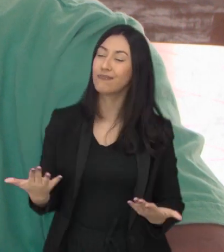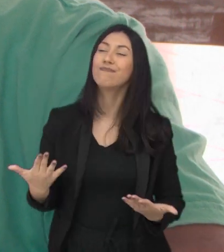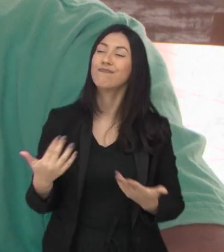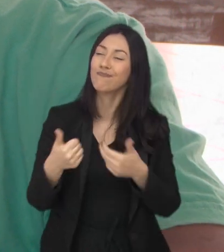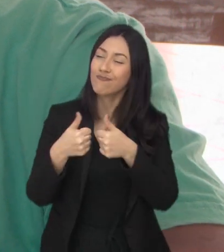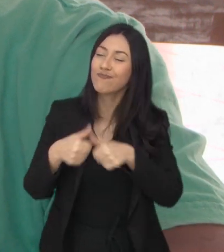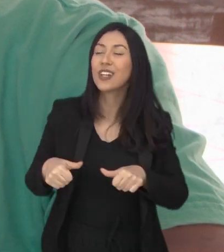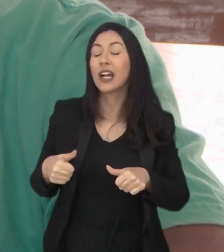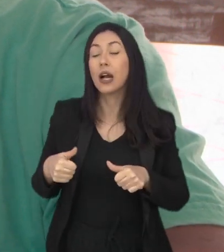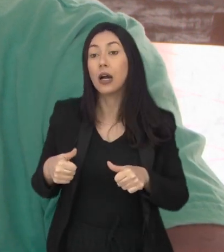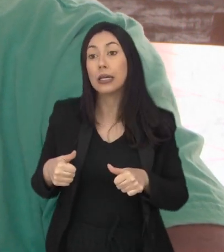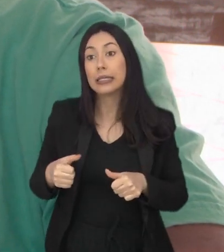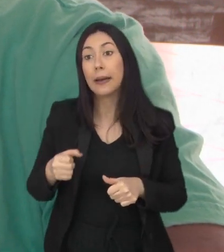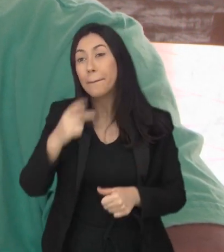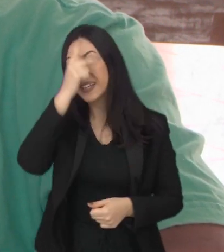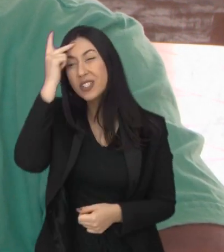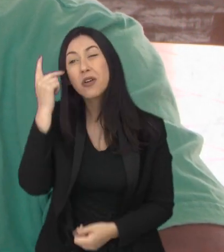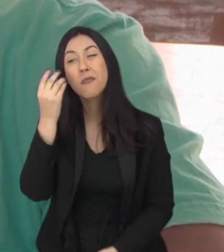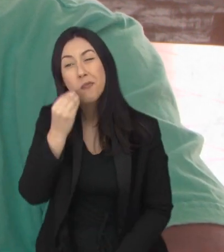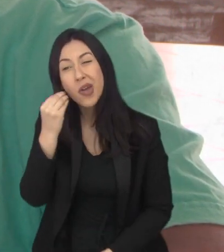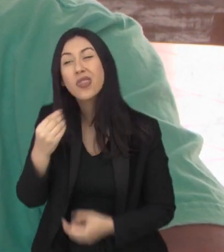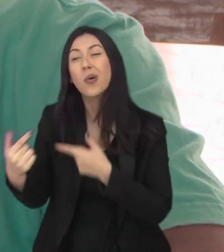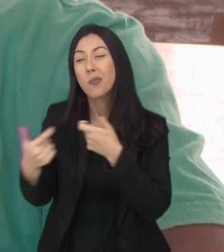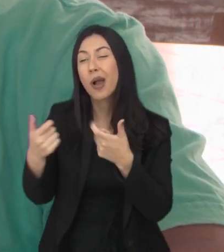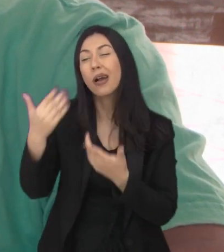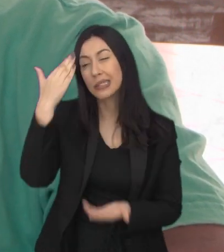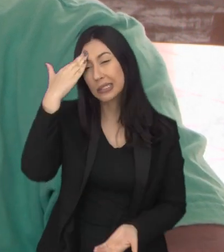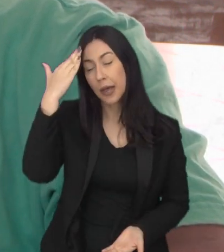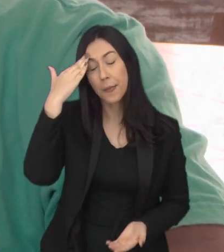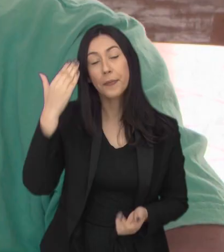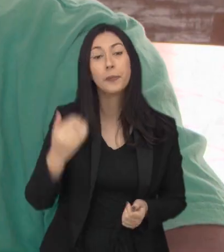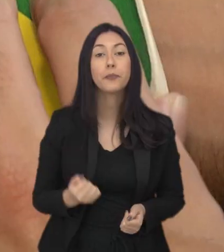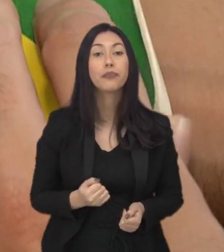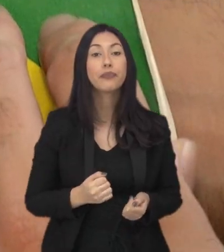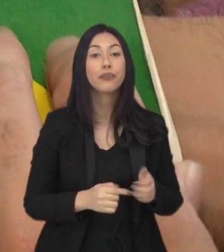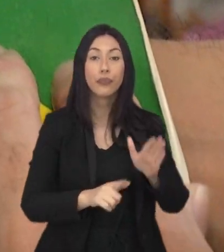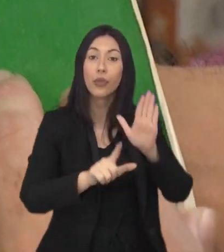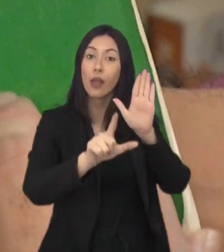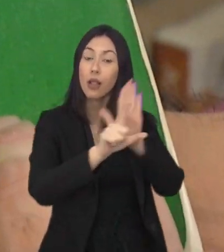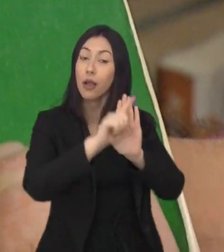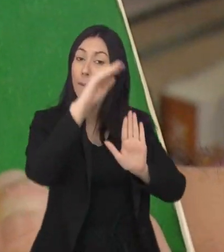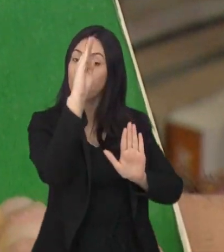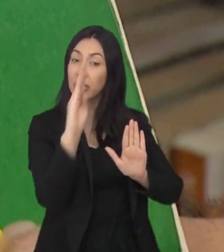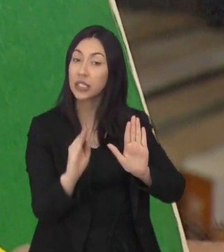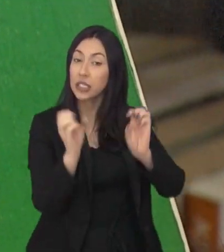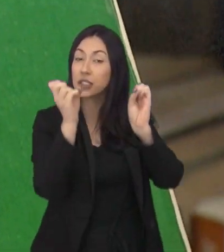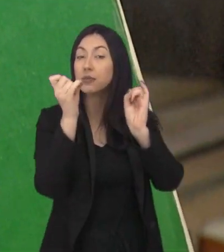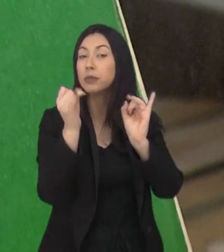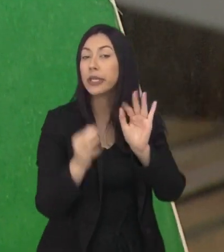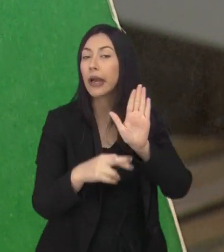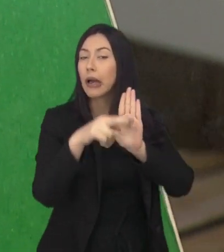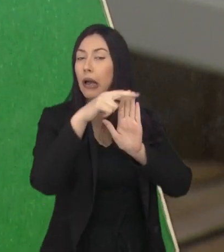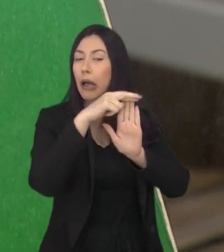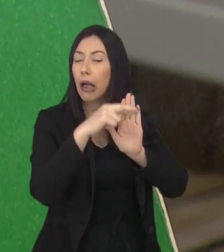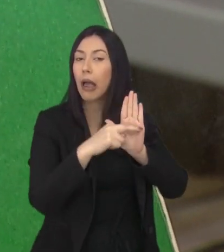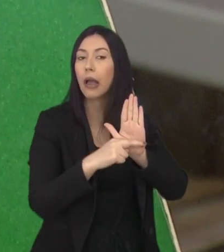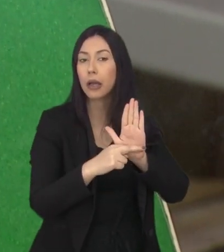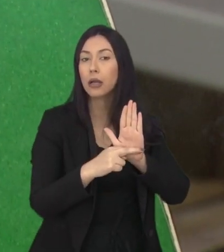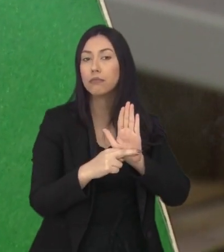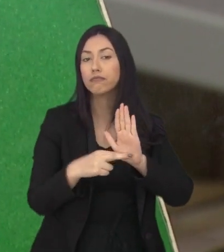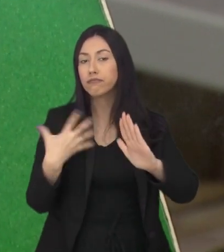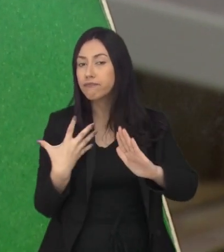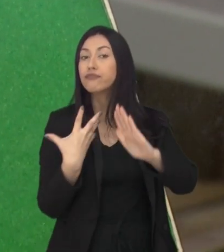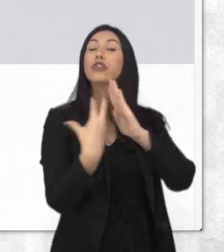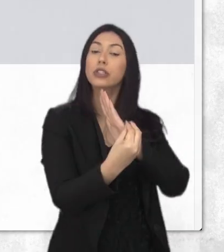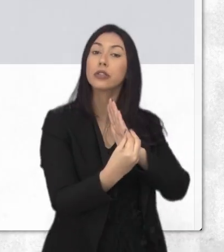apaga, né? Só quem viveu uma guerra pode falar sobre, né? A lei brasileira define quem pode ser considerado